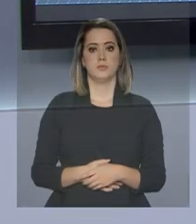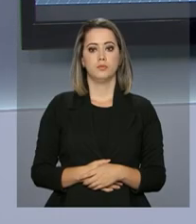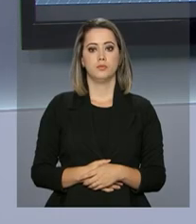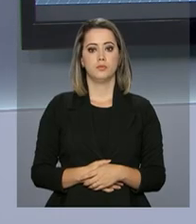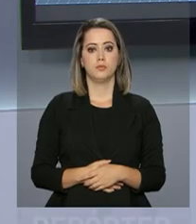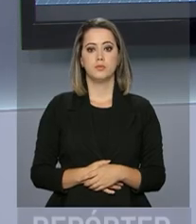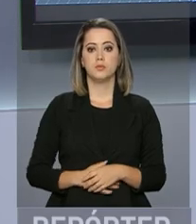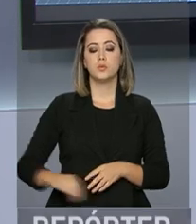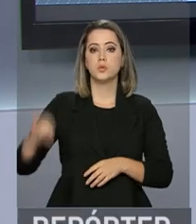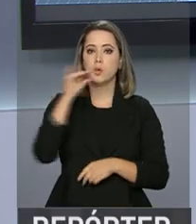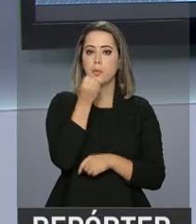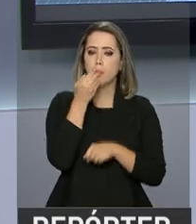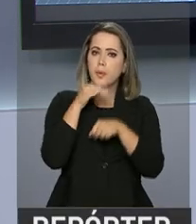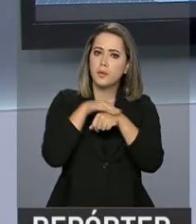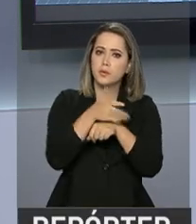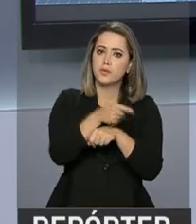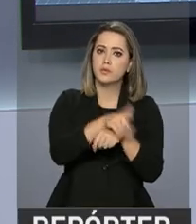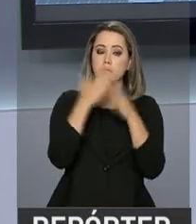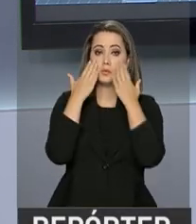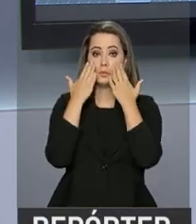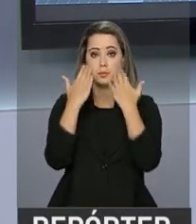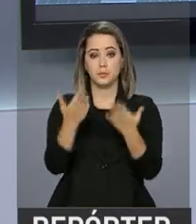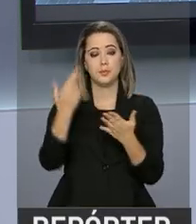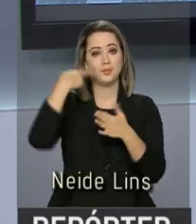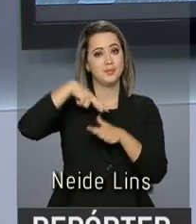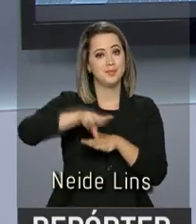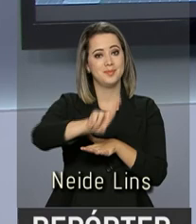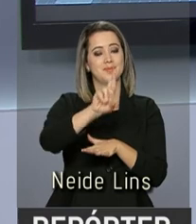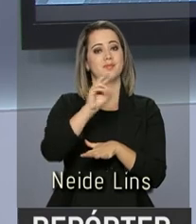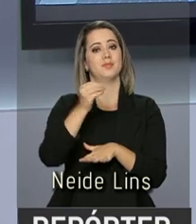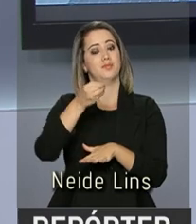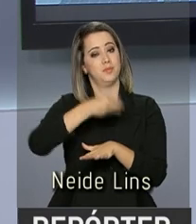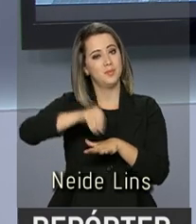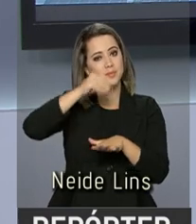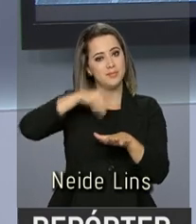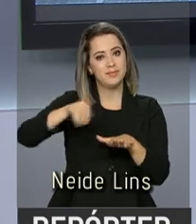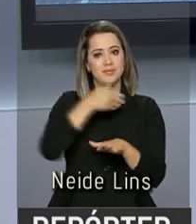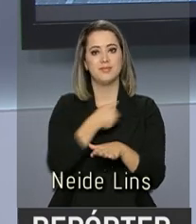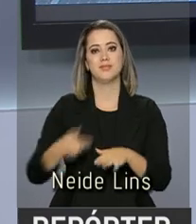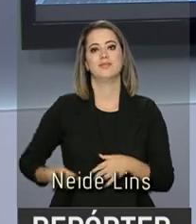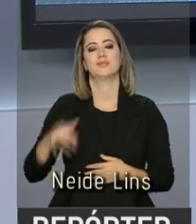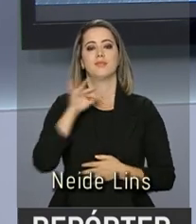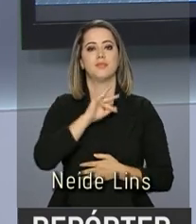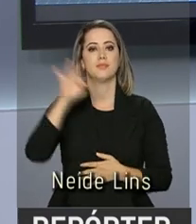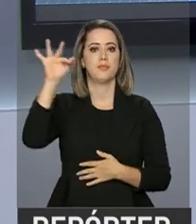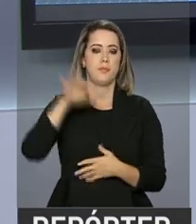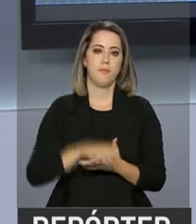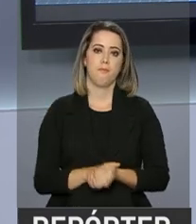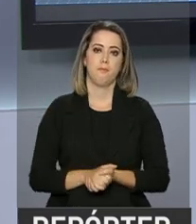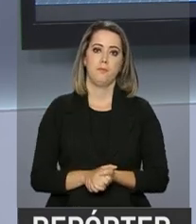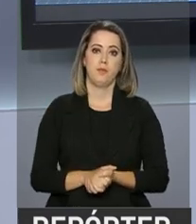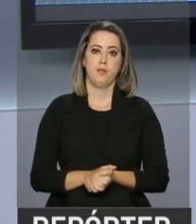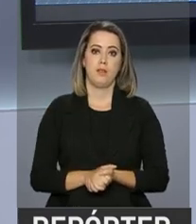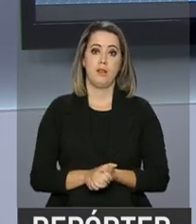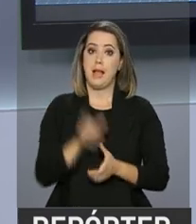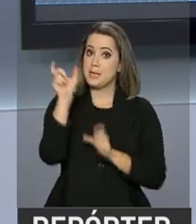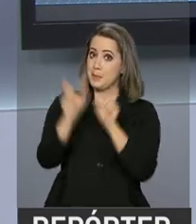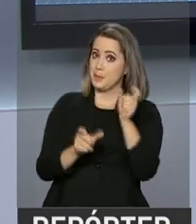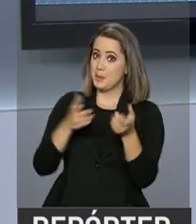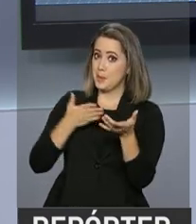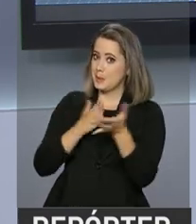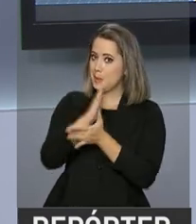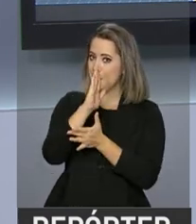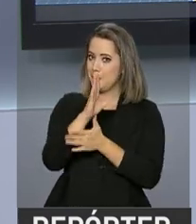Olá, boa noite. Estamos de volta com mais uma edição do Repórter NBR e as notícias do governo federal. Os